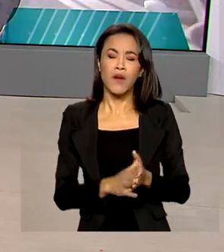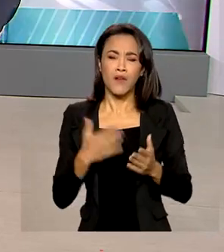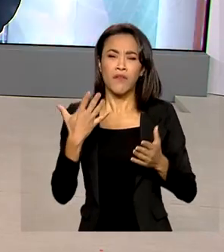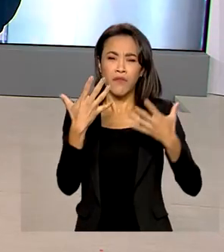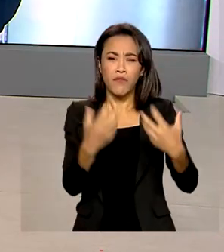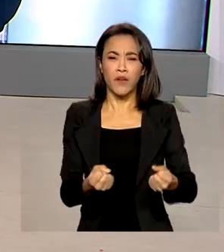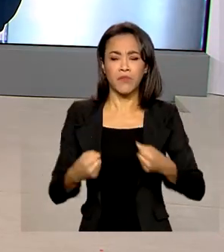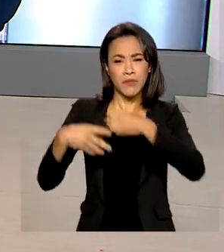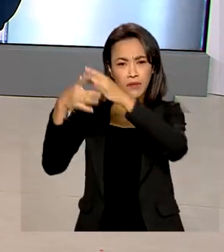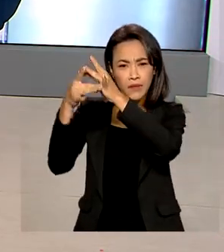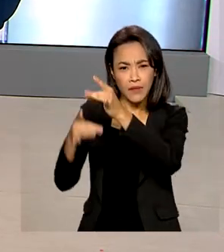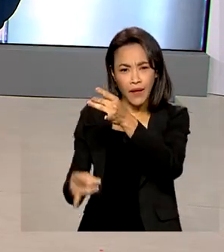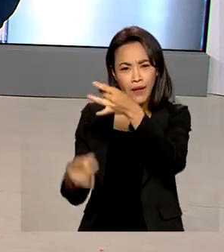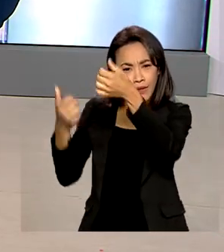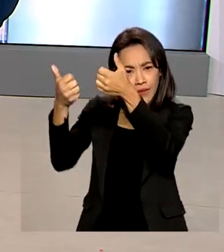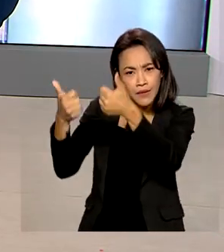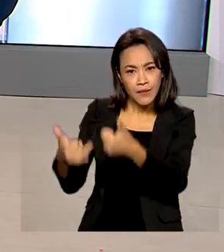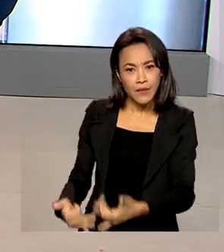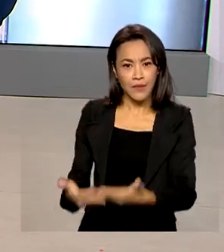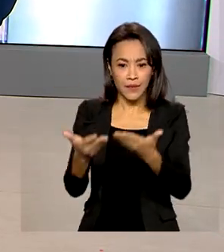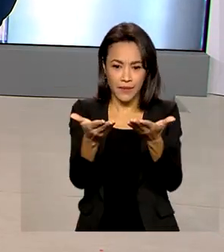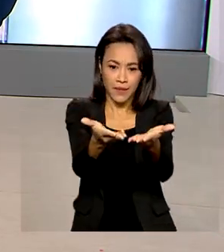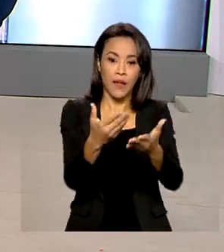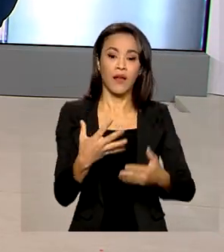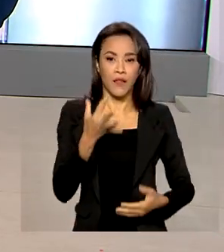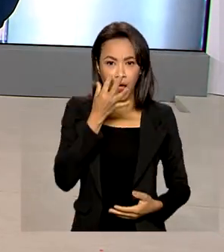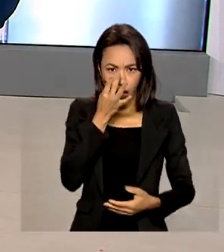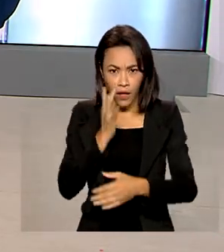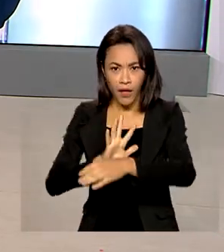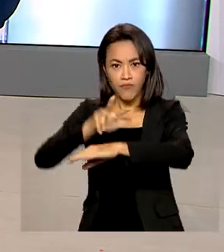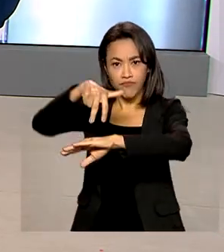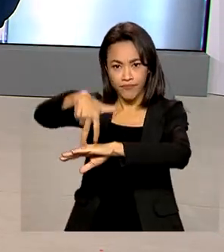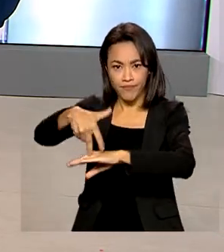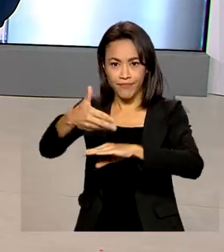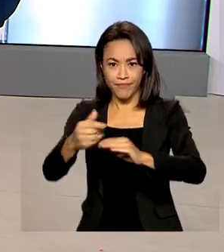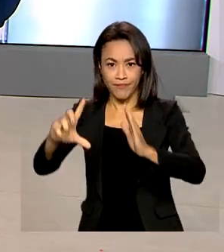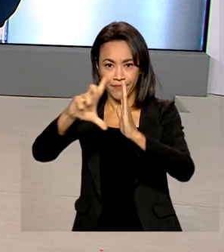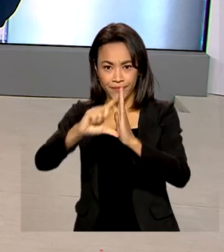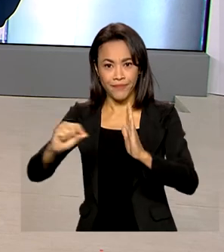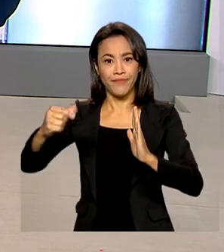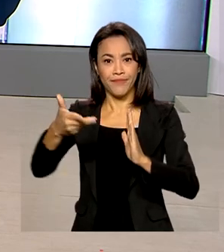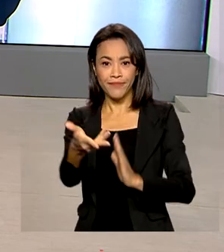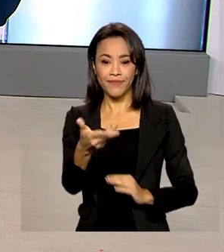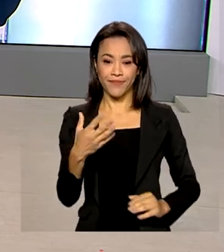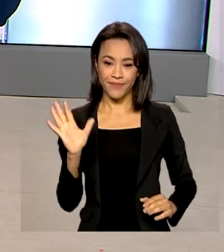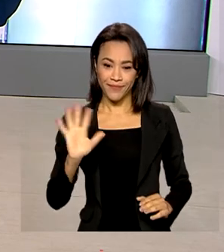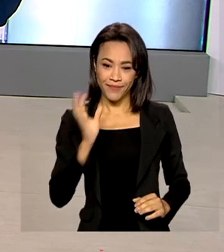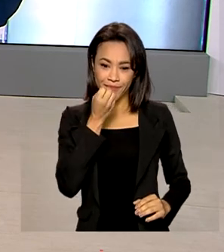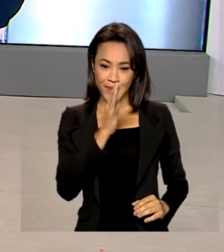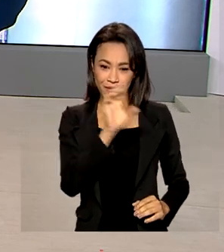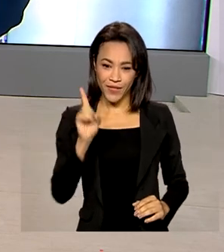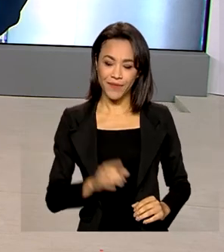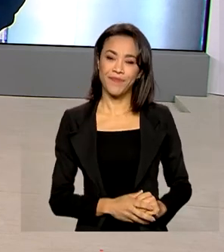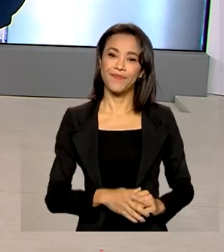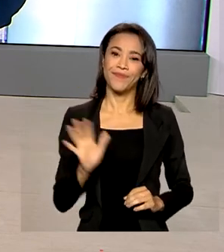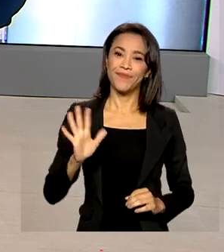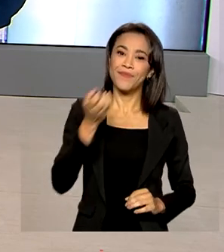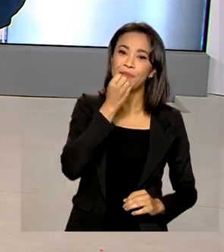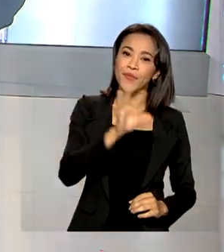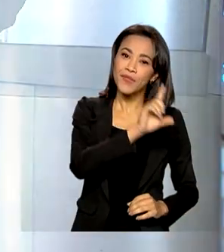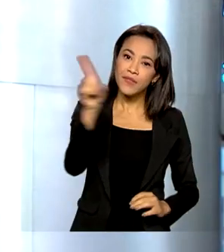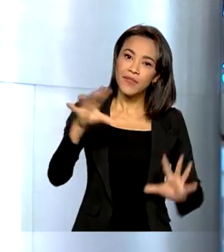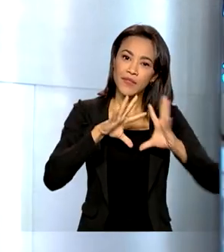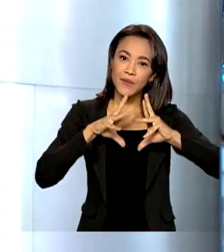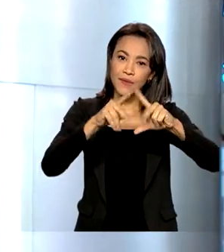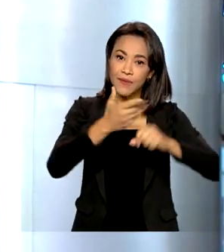detalhes então ao vivo com Glauco de Queiroz. Ele está no Palácio do Planalto. Oi Glauco, bom dia. Olá, bom dia Renata, bom dia a